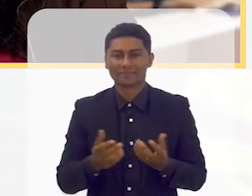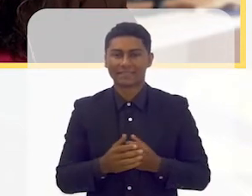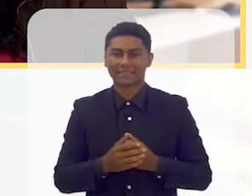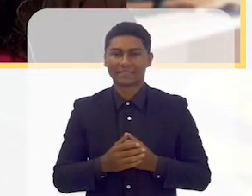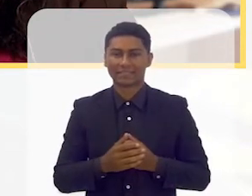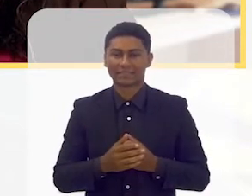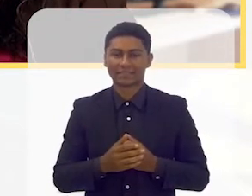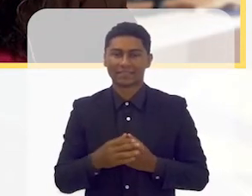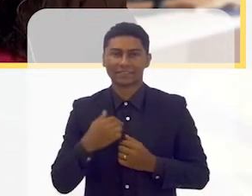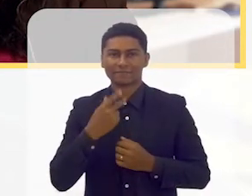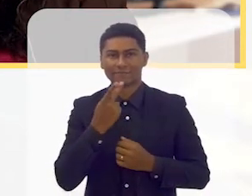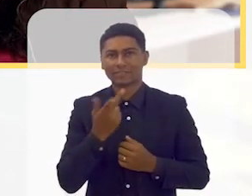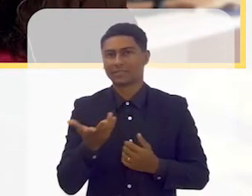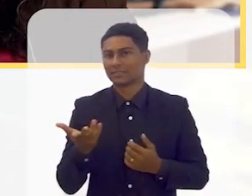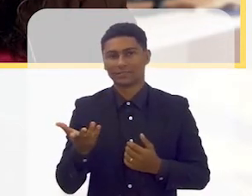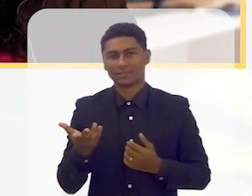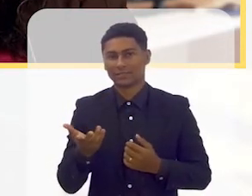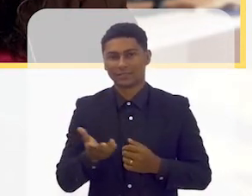escrita que